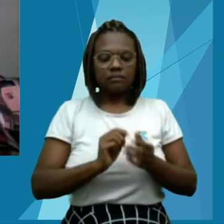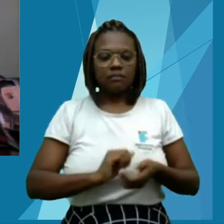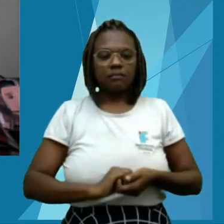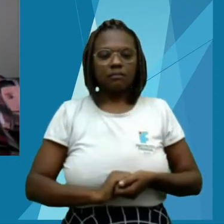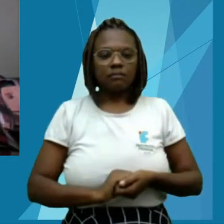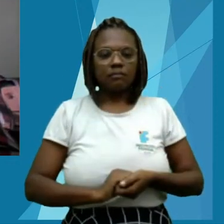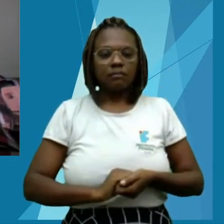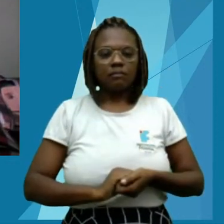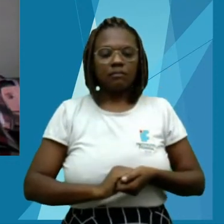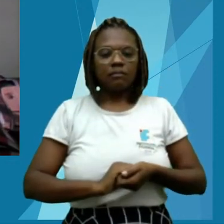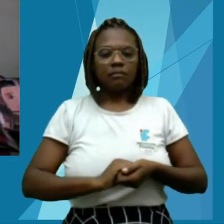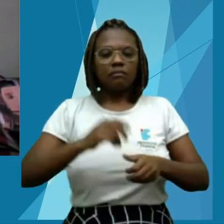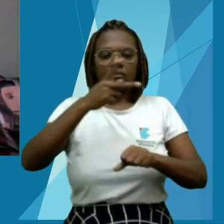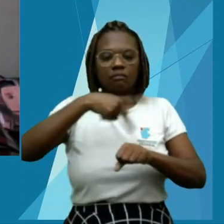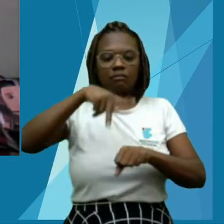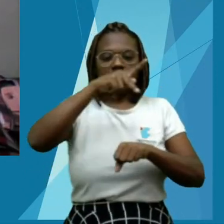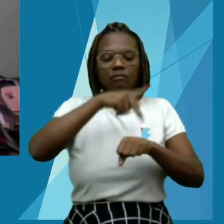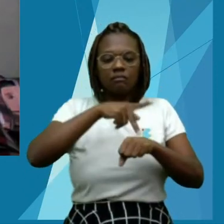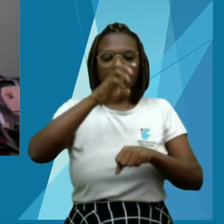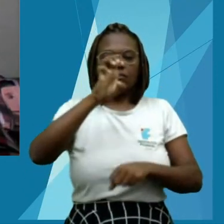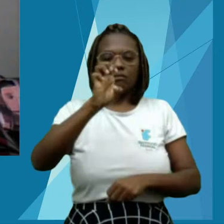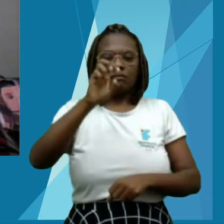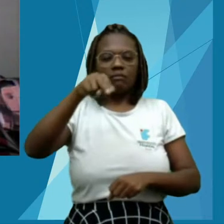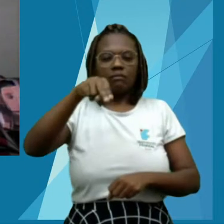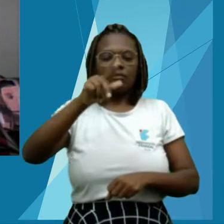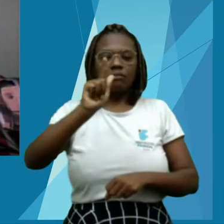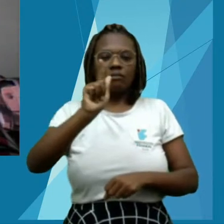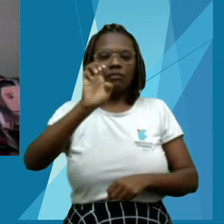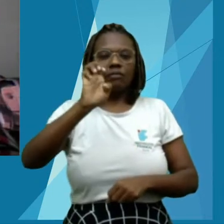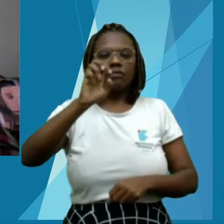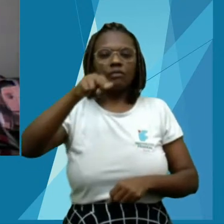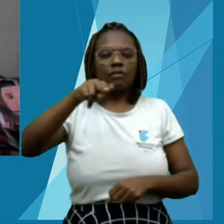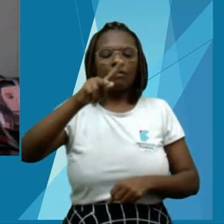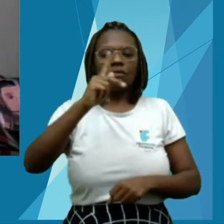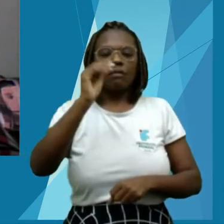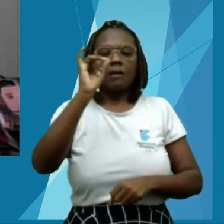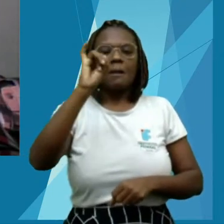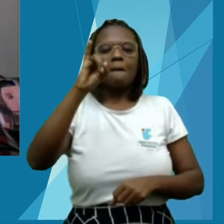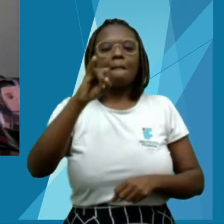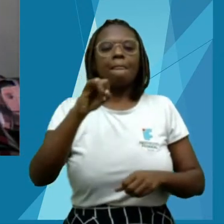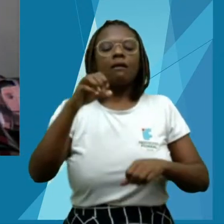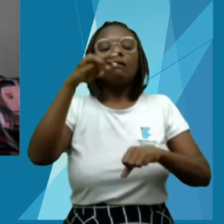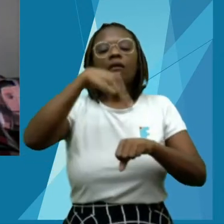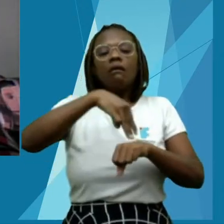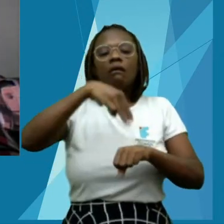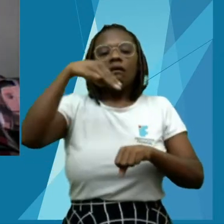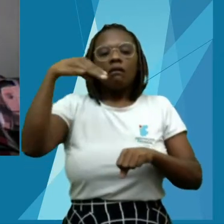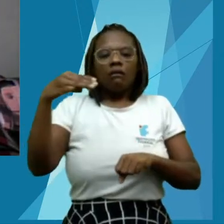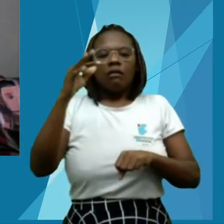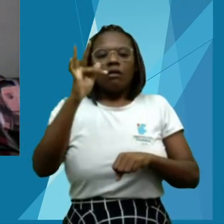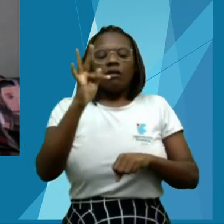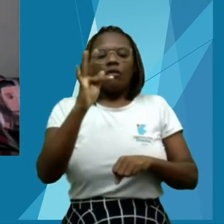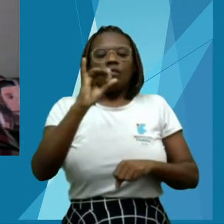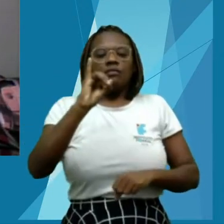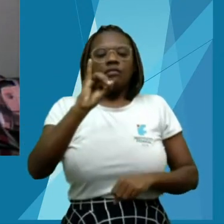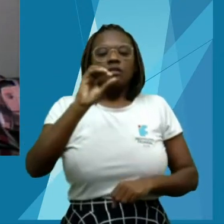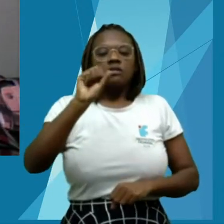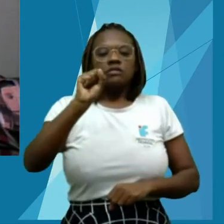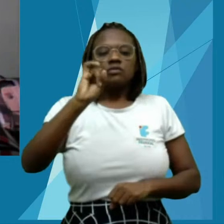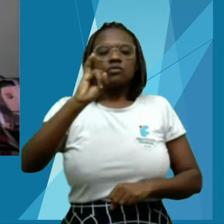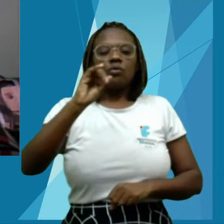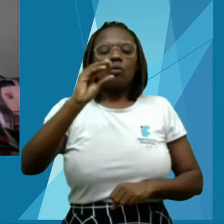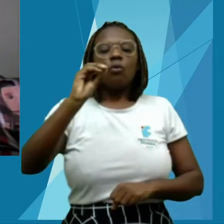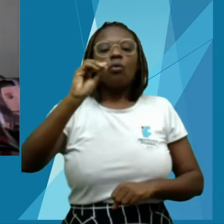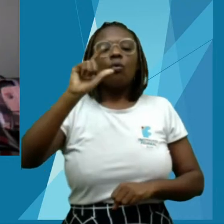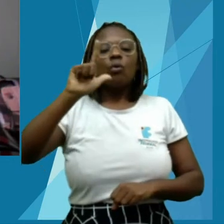Possui graduação em engenharia agronômica pela Universidade de São Paulo, mestrado em fisiologia vegetal pela